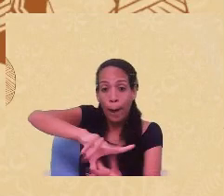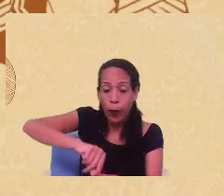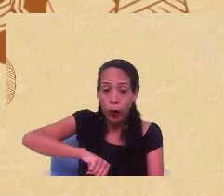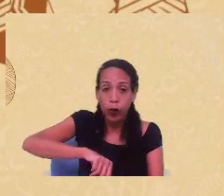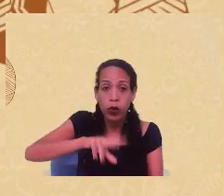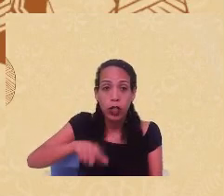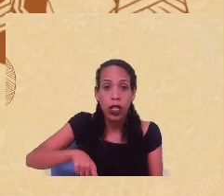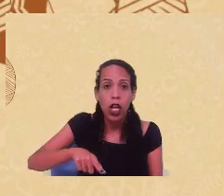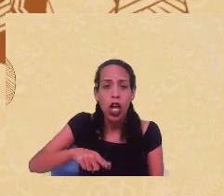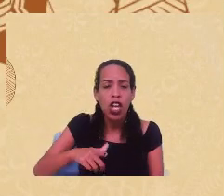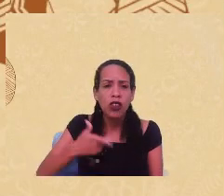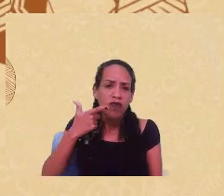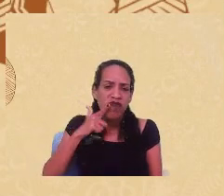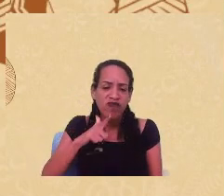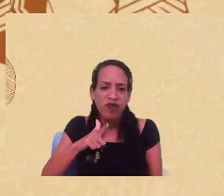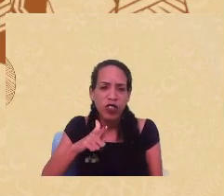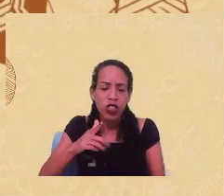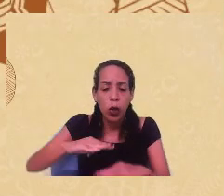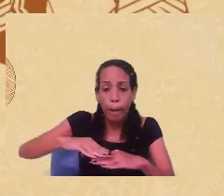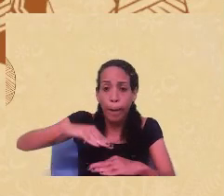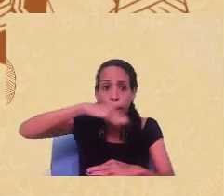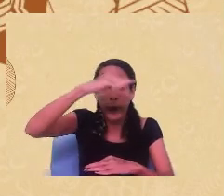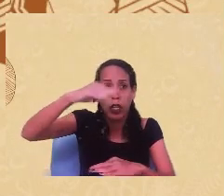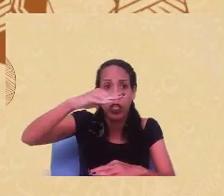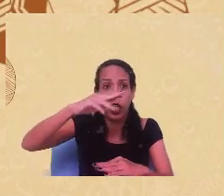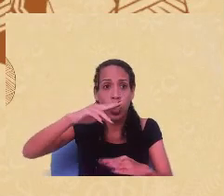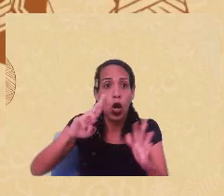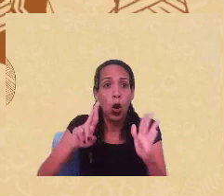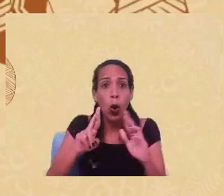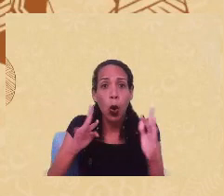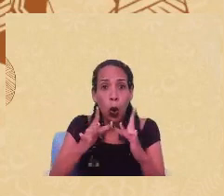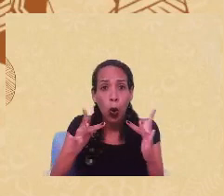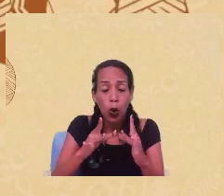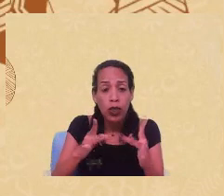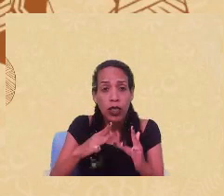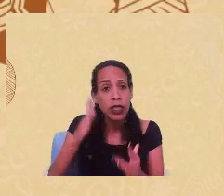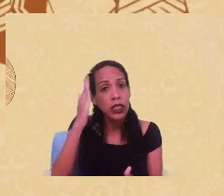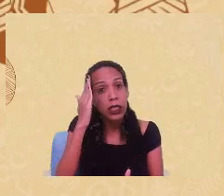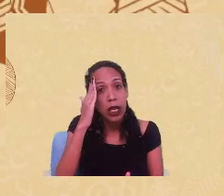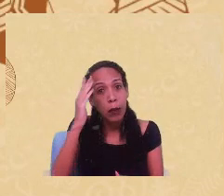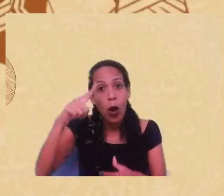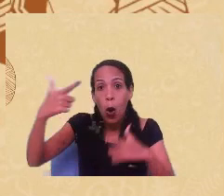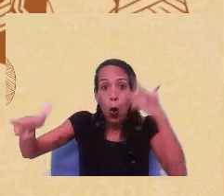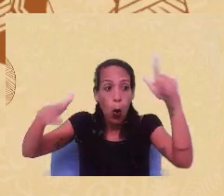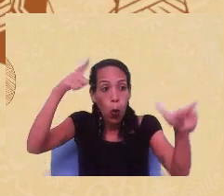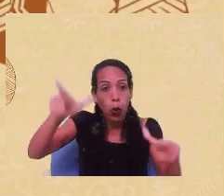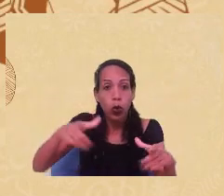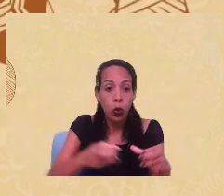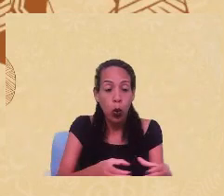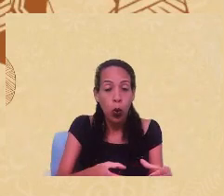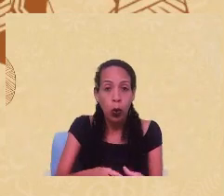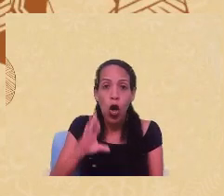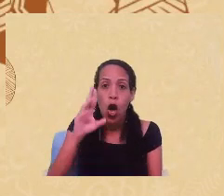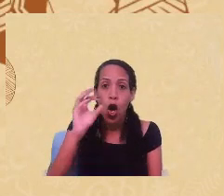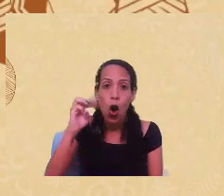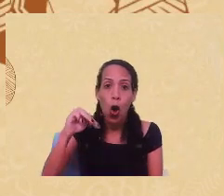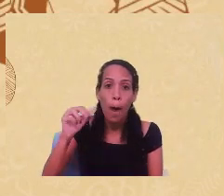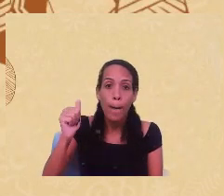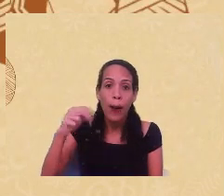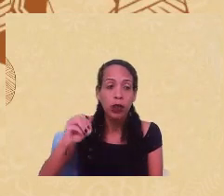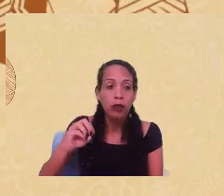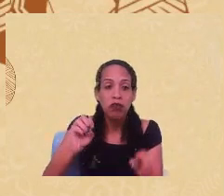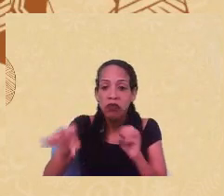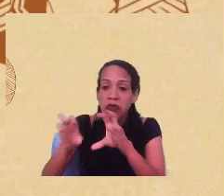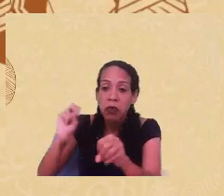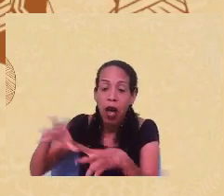superiores em relação aos saberes criados por outros grupos humanos espalhados pelo planeta. Então, essa situação